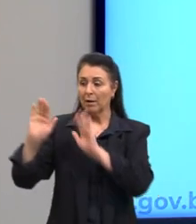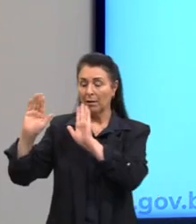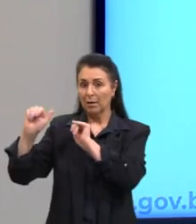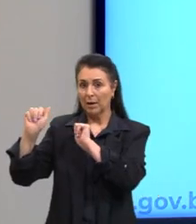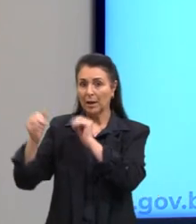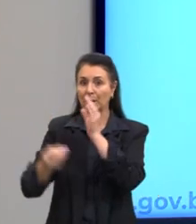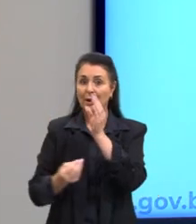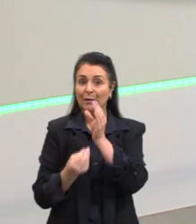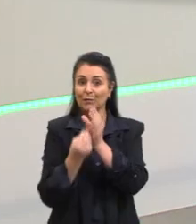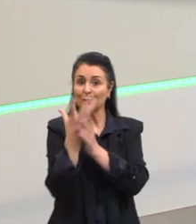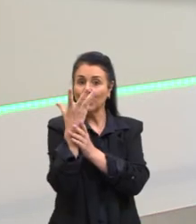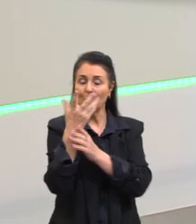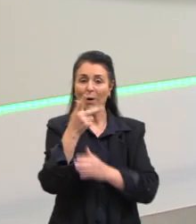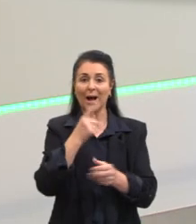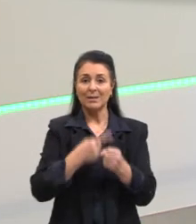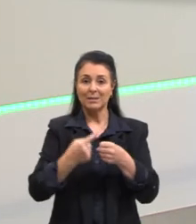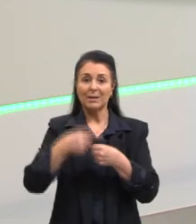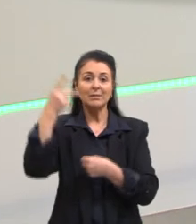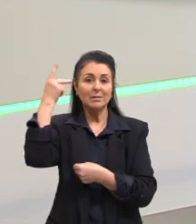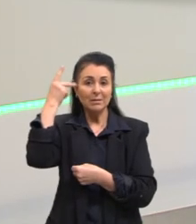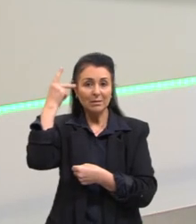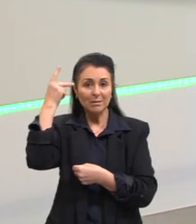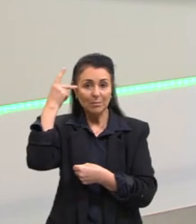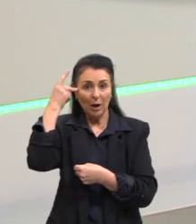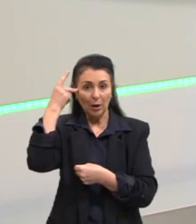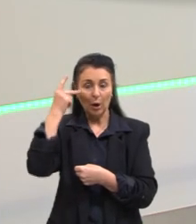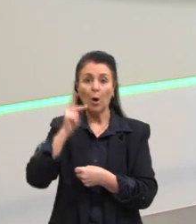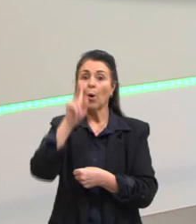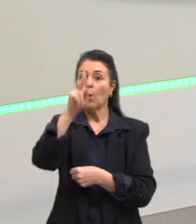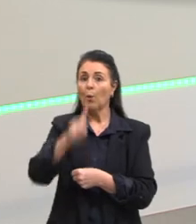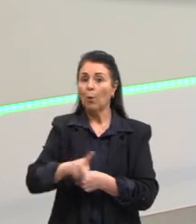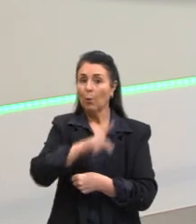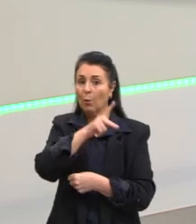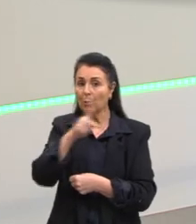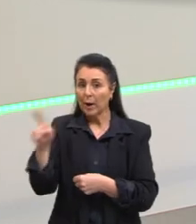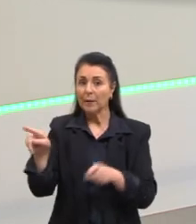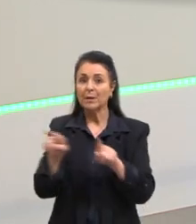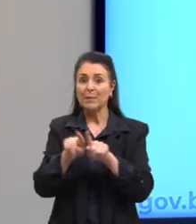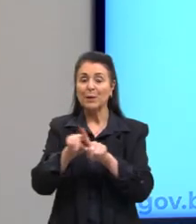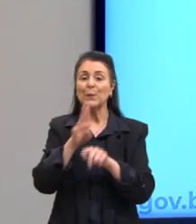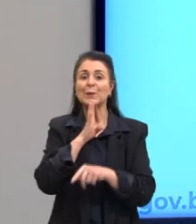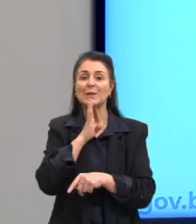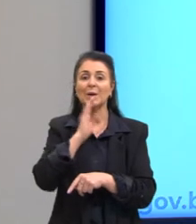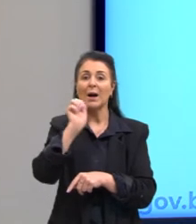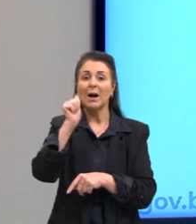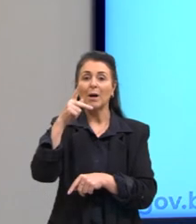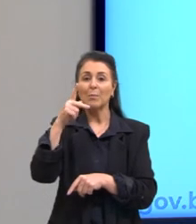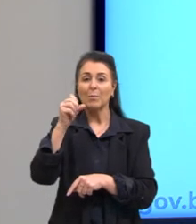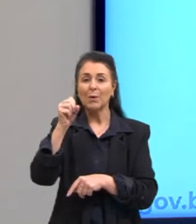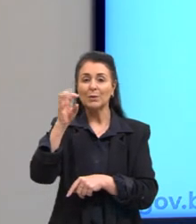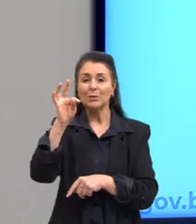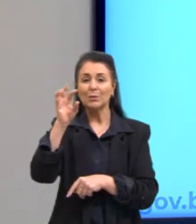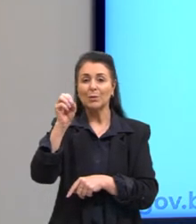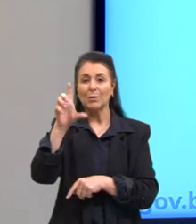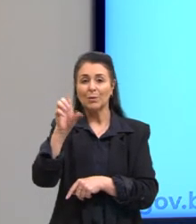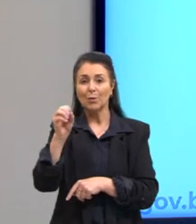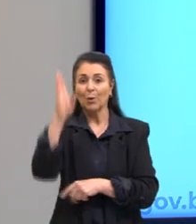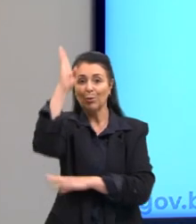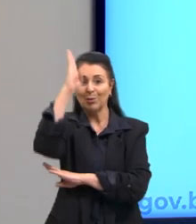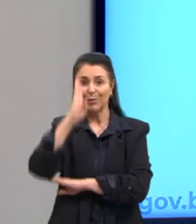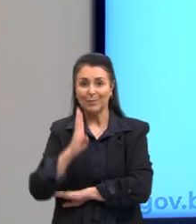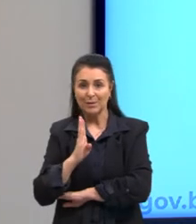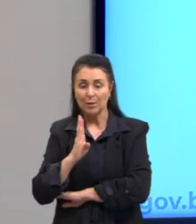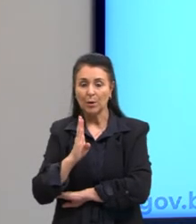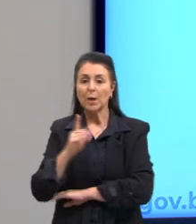da cidade de São Paulo. O padre José de Anchieta, também conhecido como apóstolo do Brasil, por ter sido um dos responsáveis por trazer o